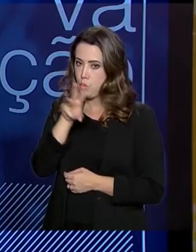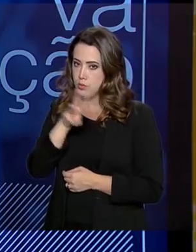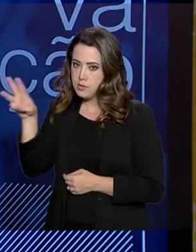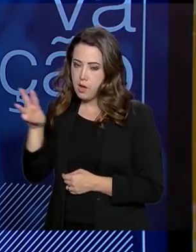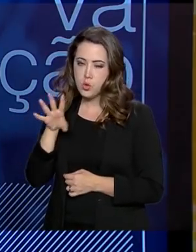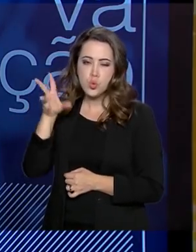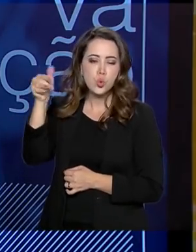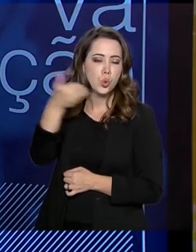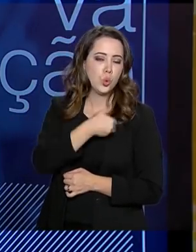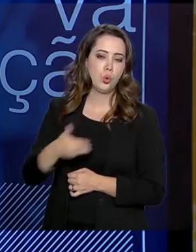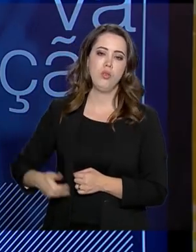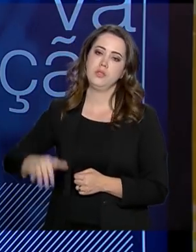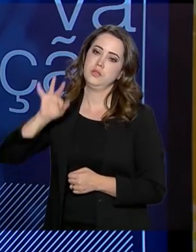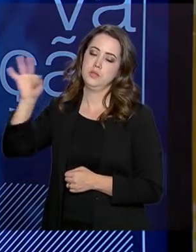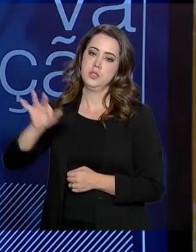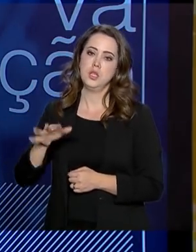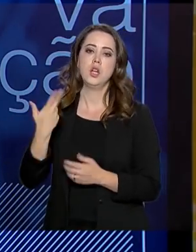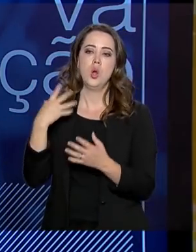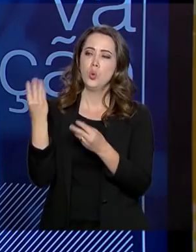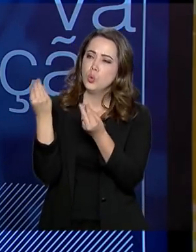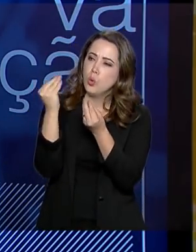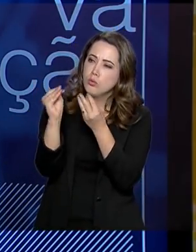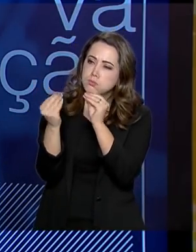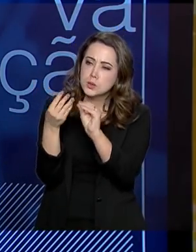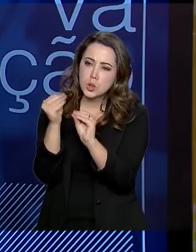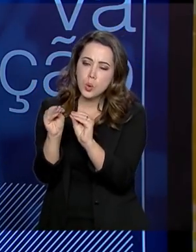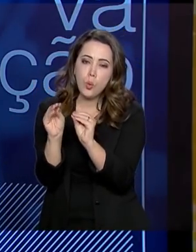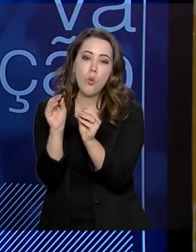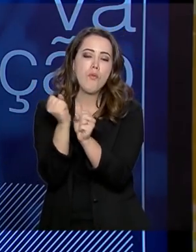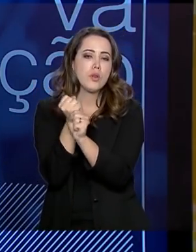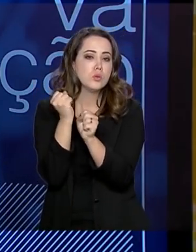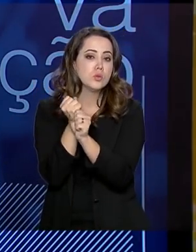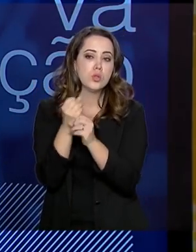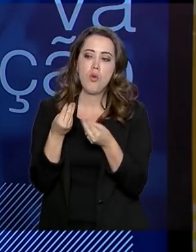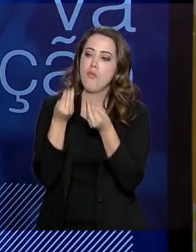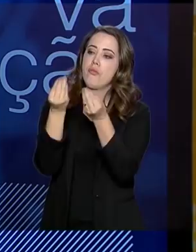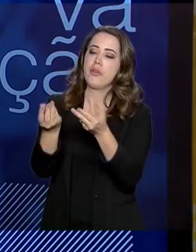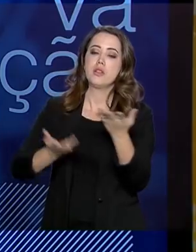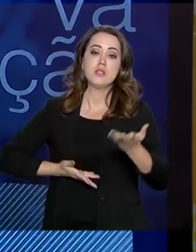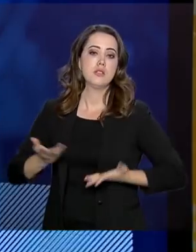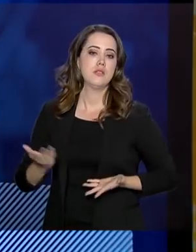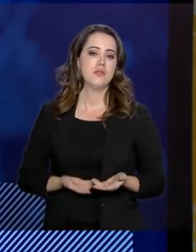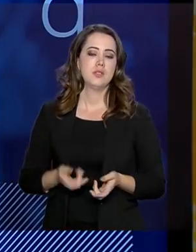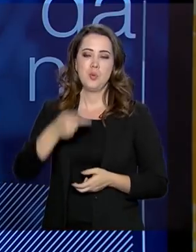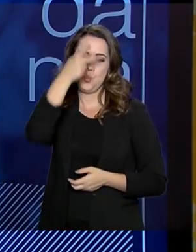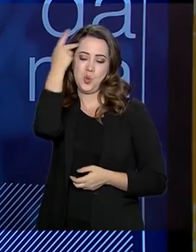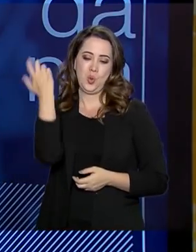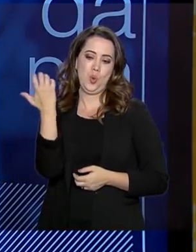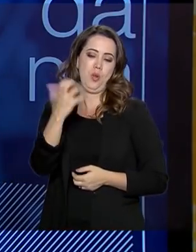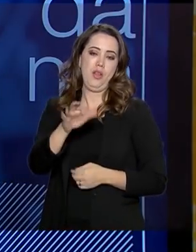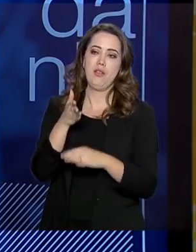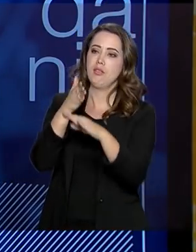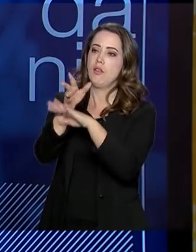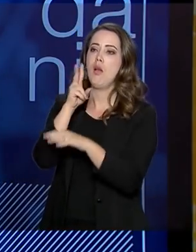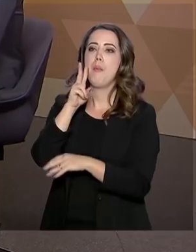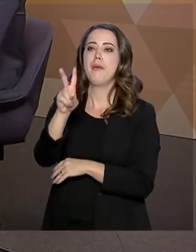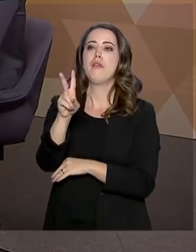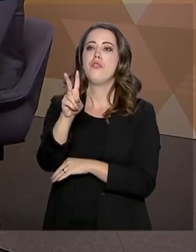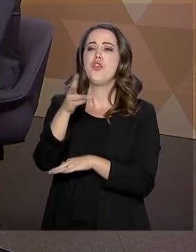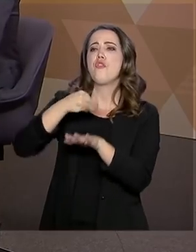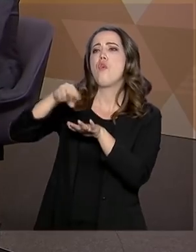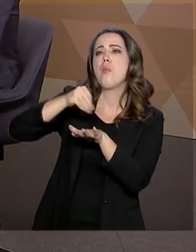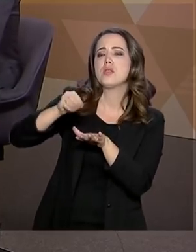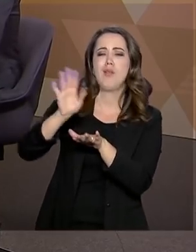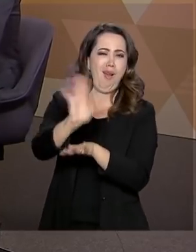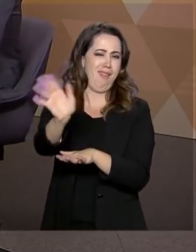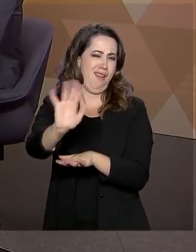está sendo construído numa visão de entrega de serviço. O cidadão não quer entrar num site de governo para ver notícias. Ele quer ali